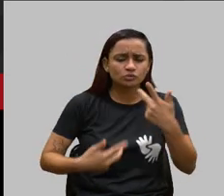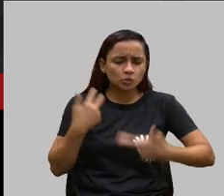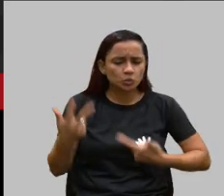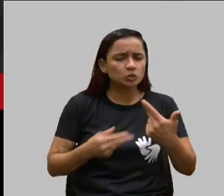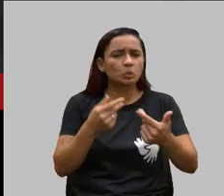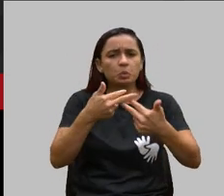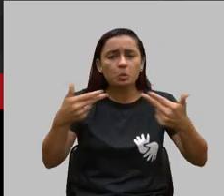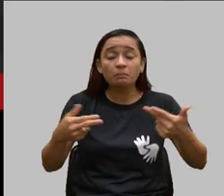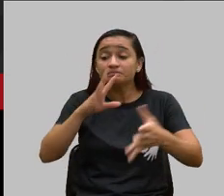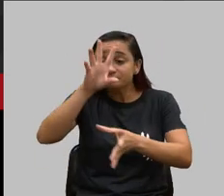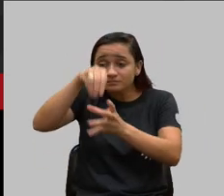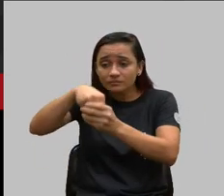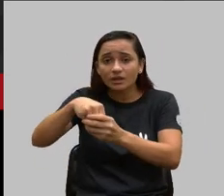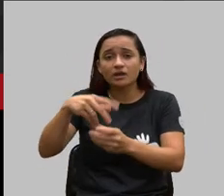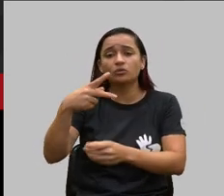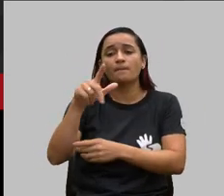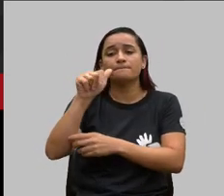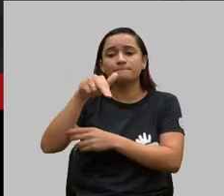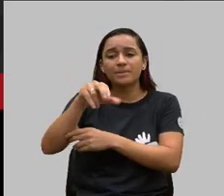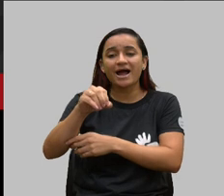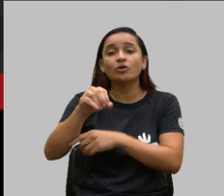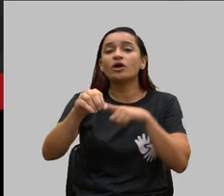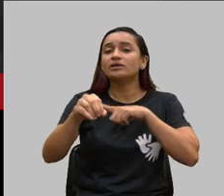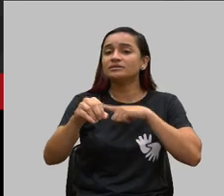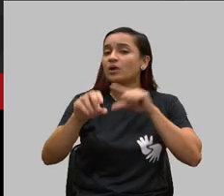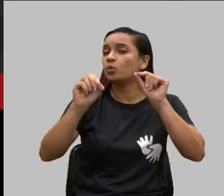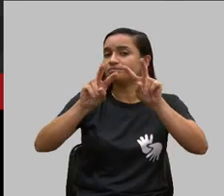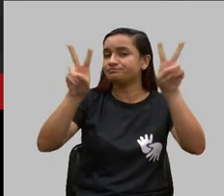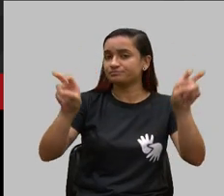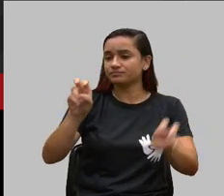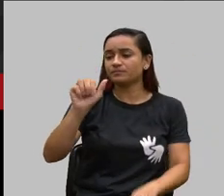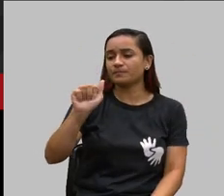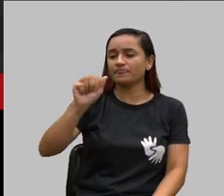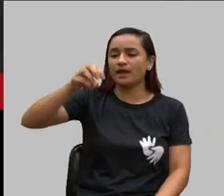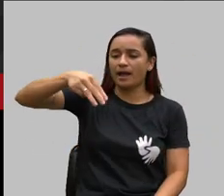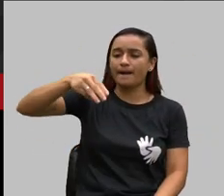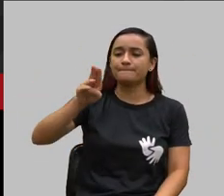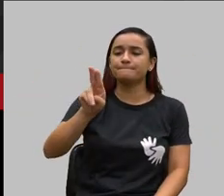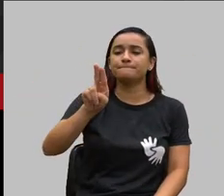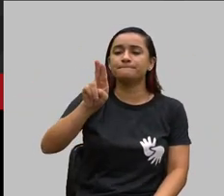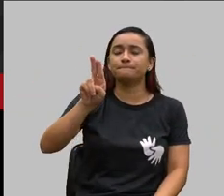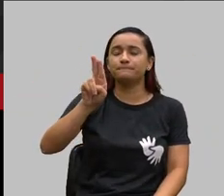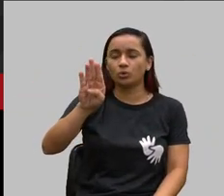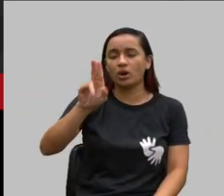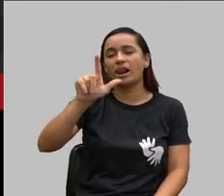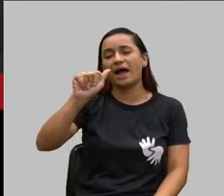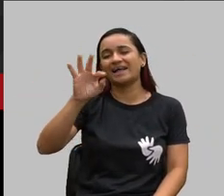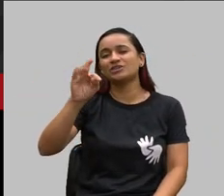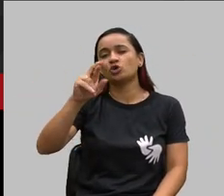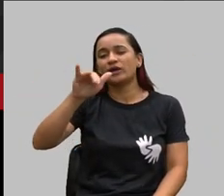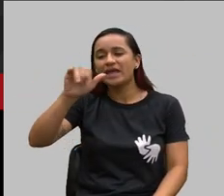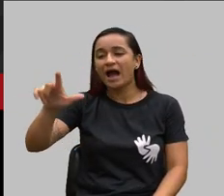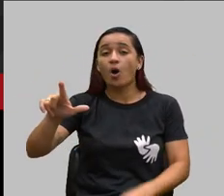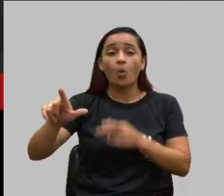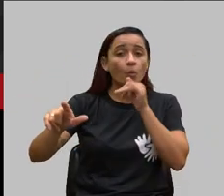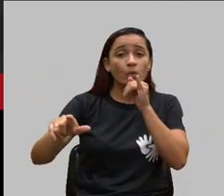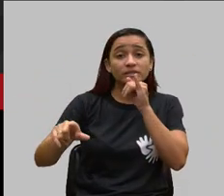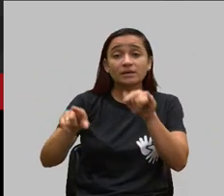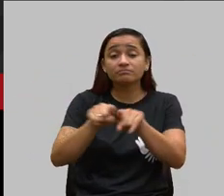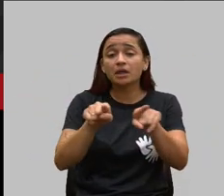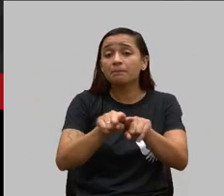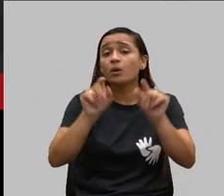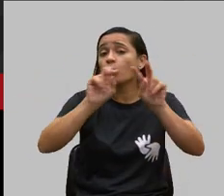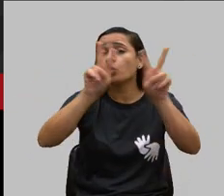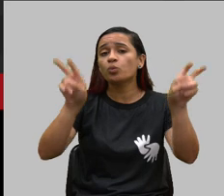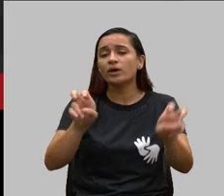no mínimo ambulatorial vai cobrir uma hemodiálise por exemplo então quando se fala em cobertura